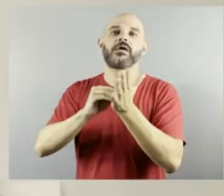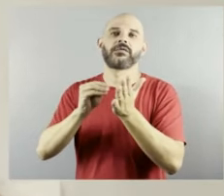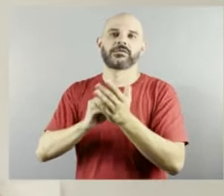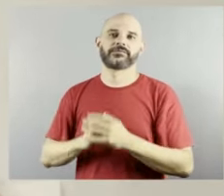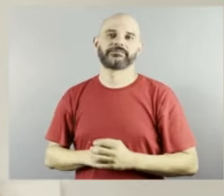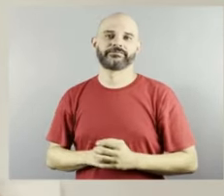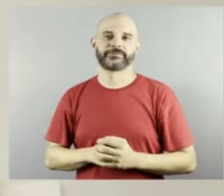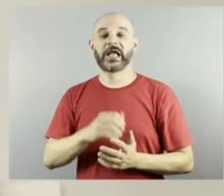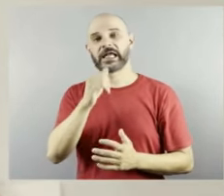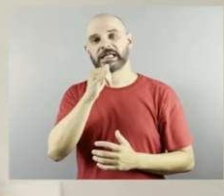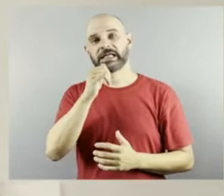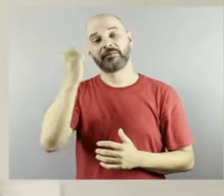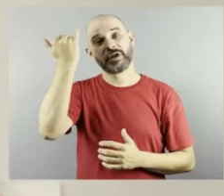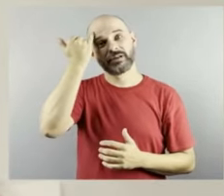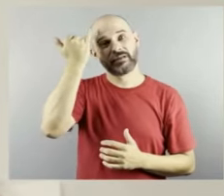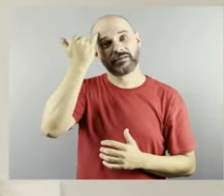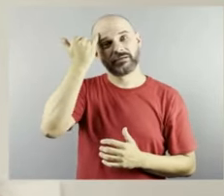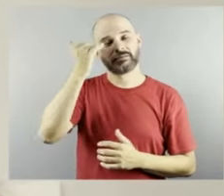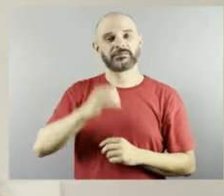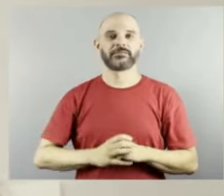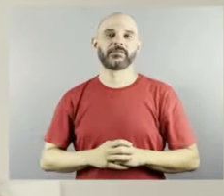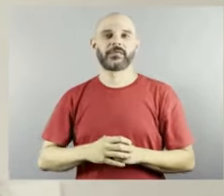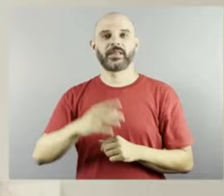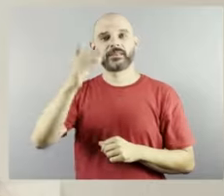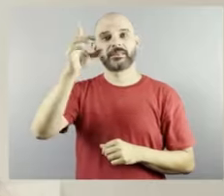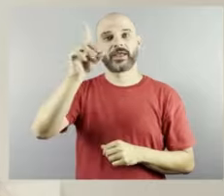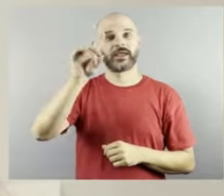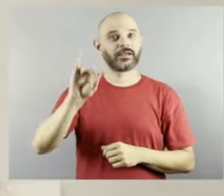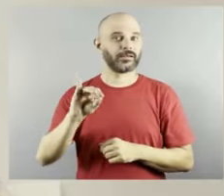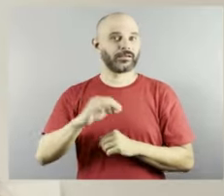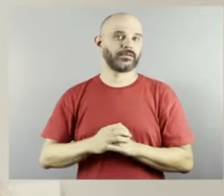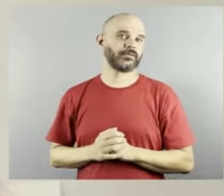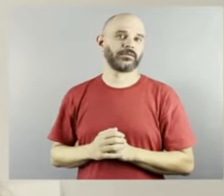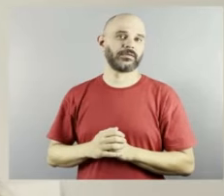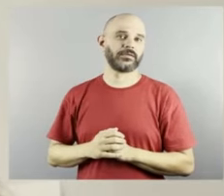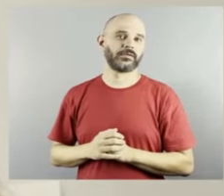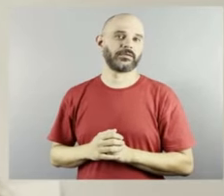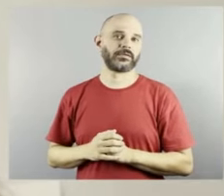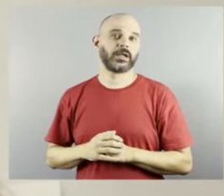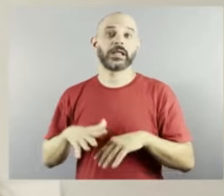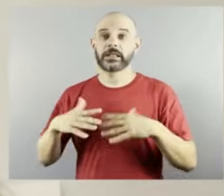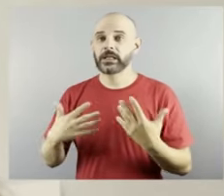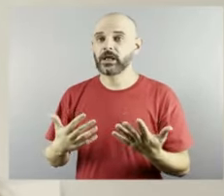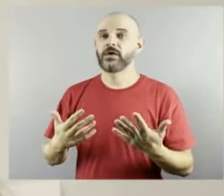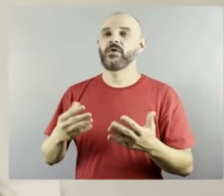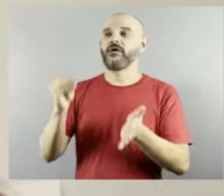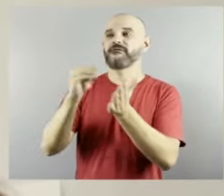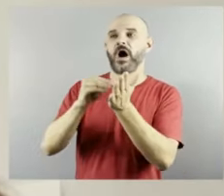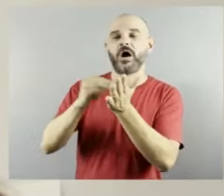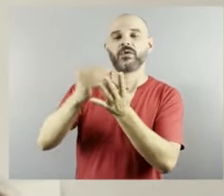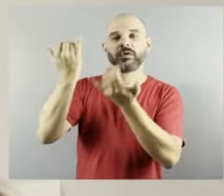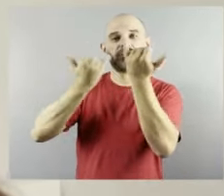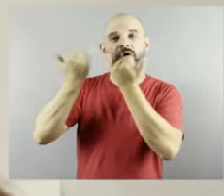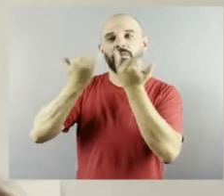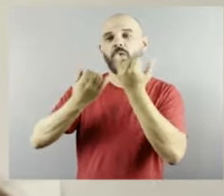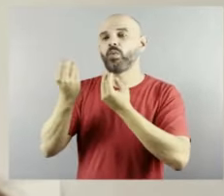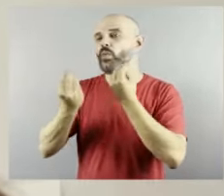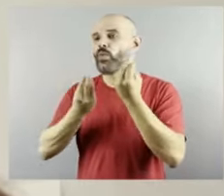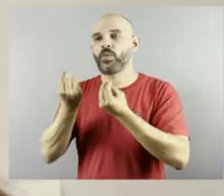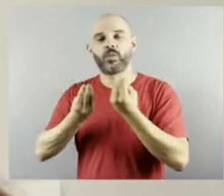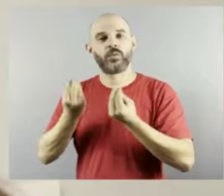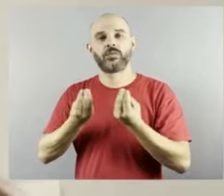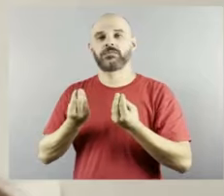essa questão da desinformação ela hoje é vista muito amplamente dentro do aspecto